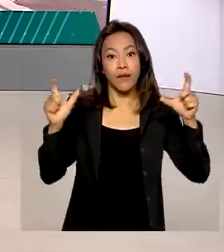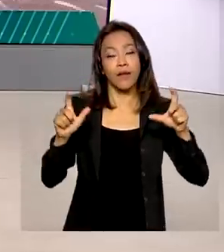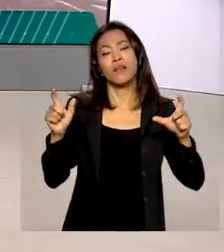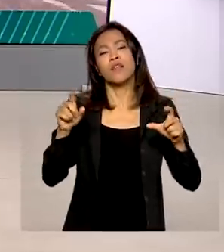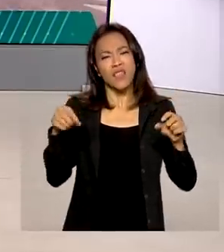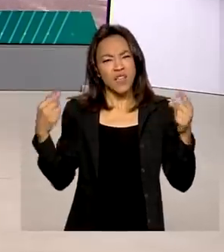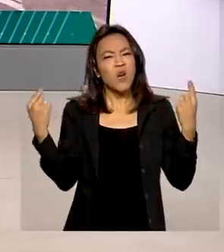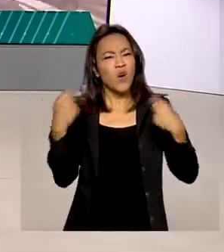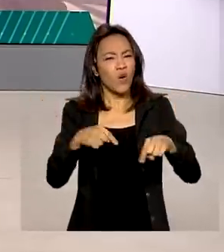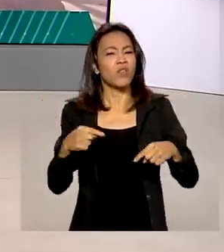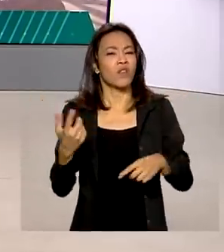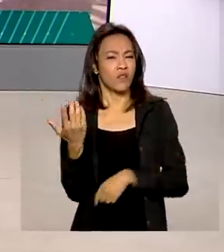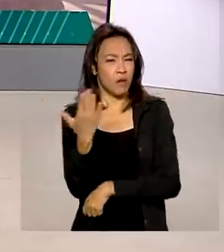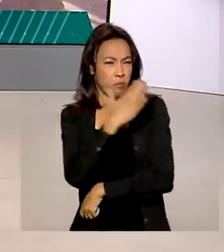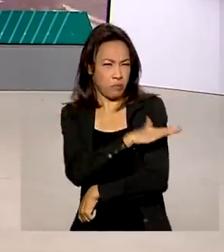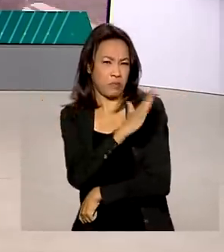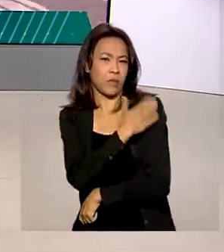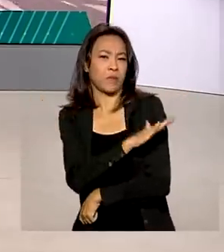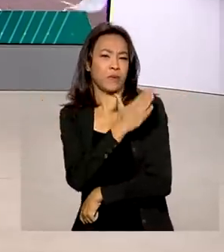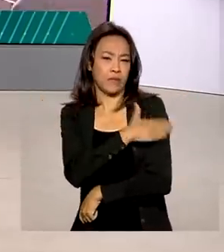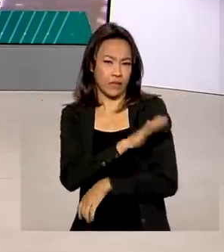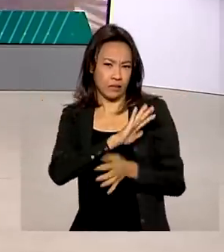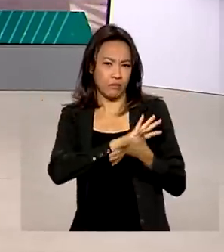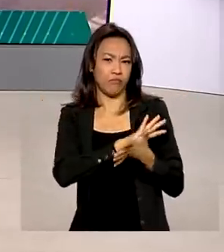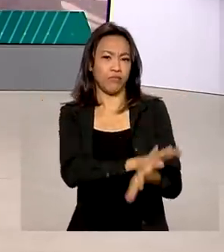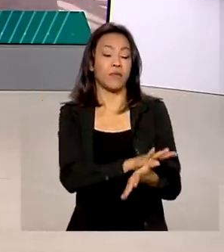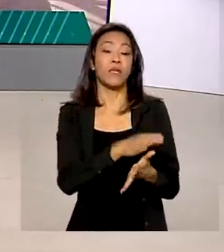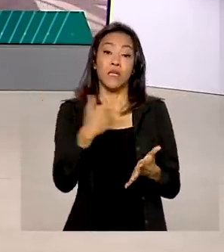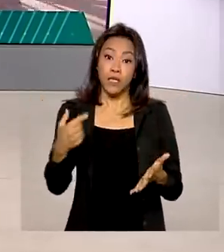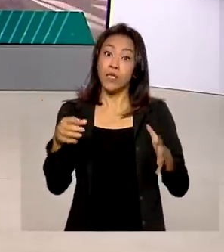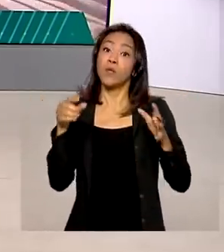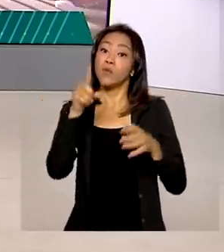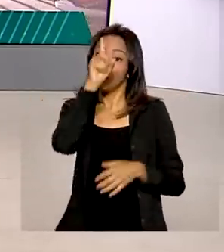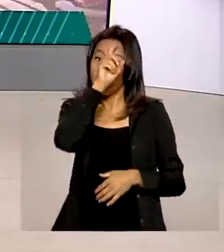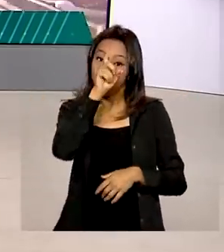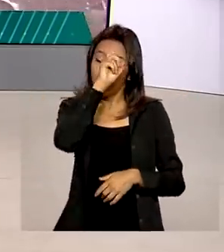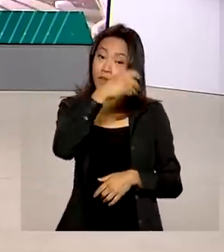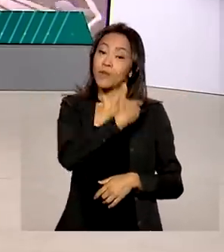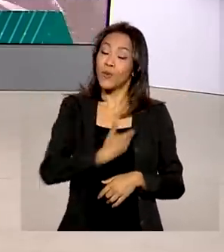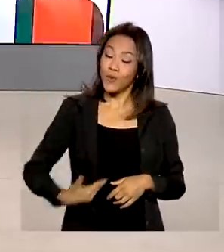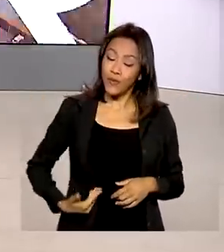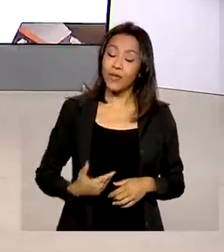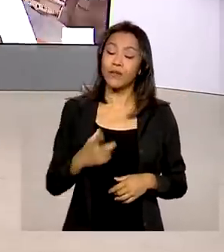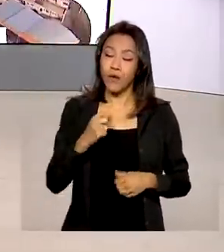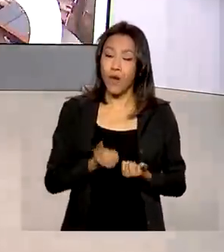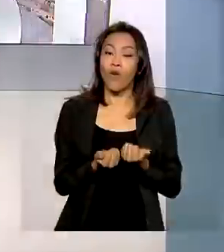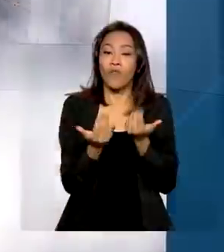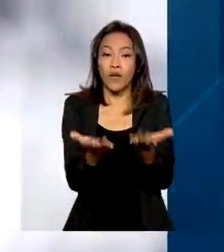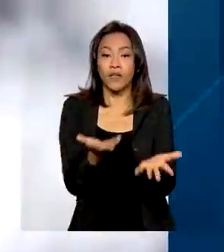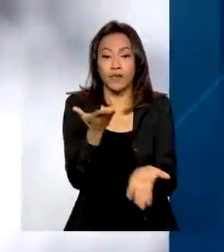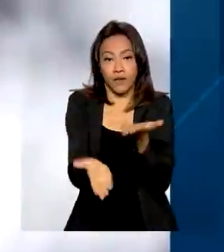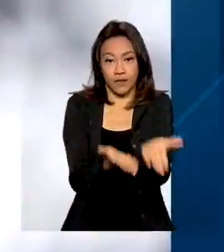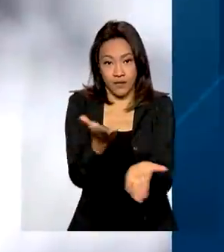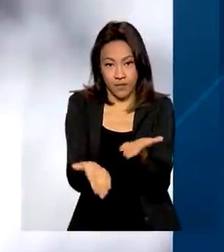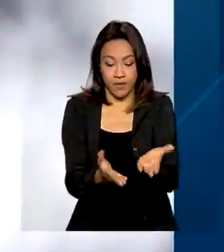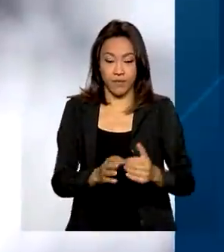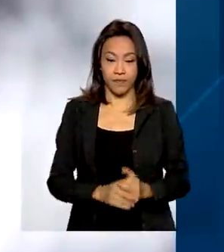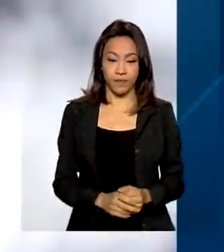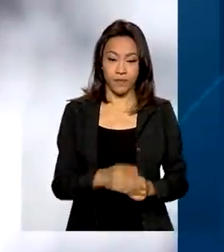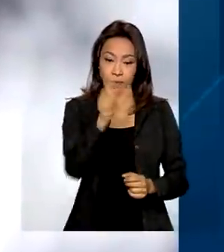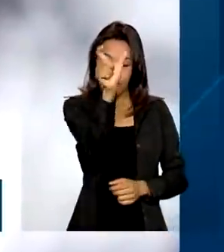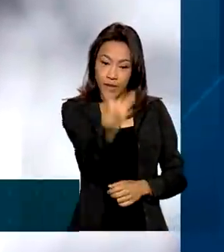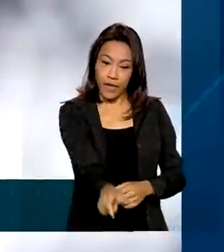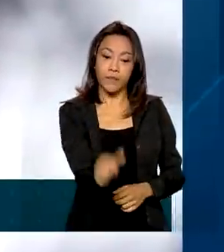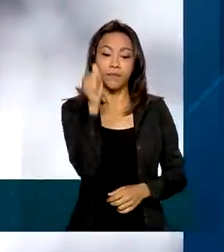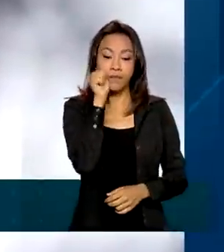preconceito e a discriminação. E o Sistema Único de Saúde oferece tratamento especializado. A ativista